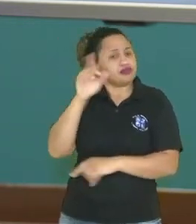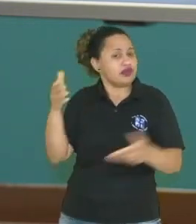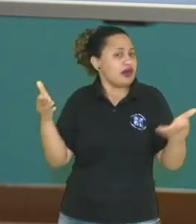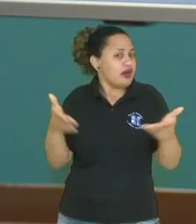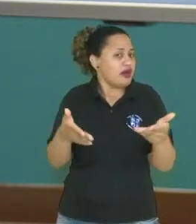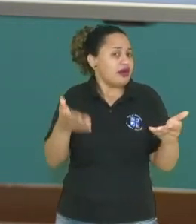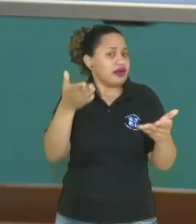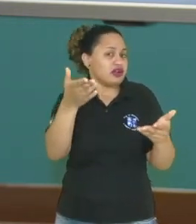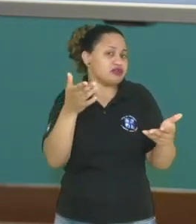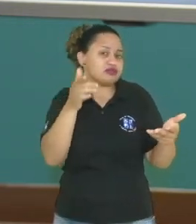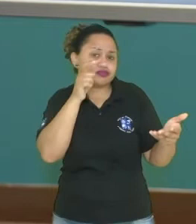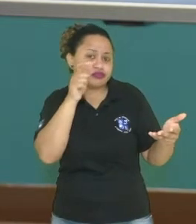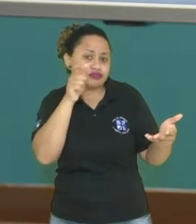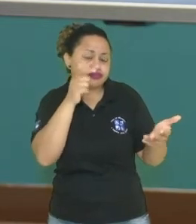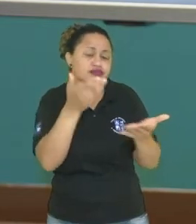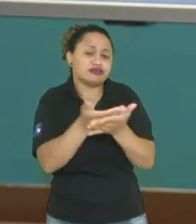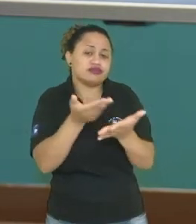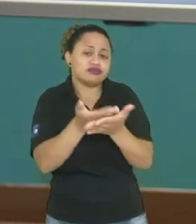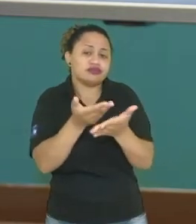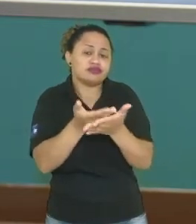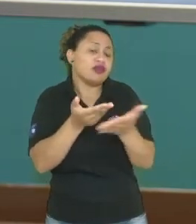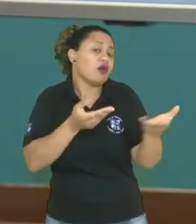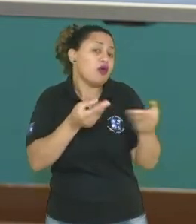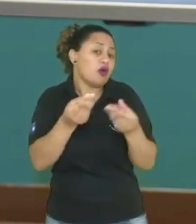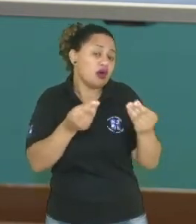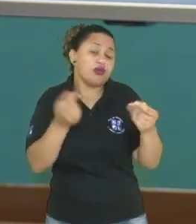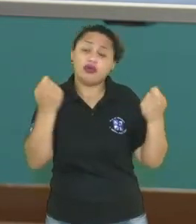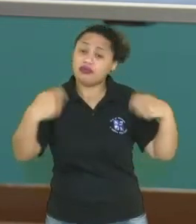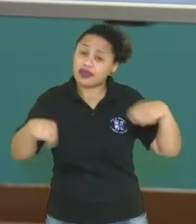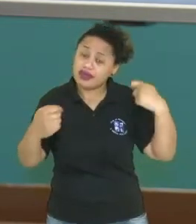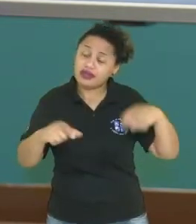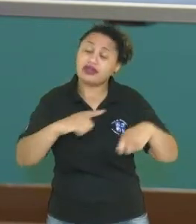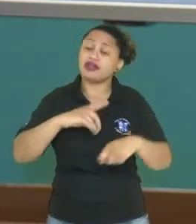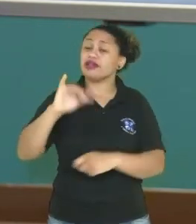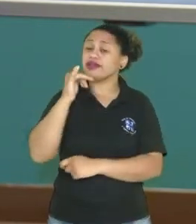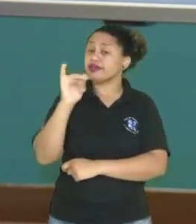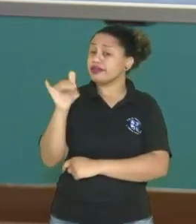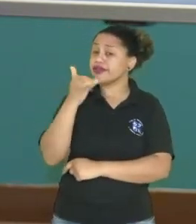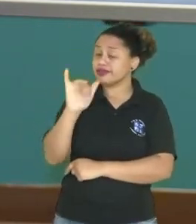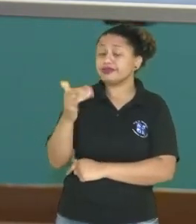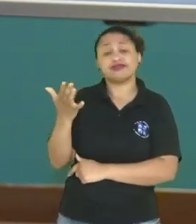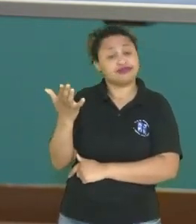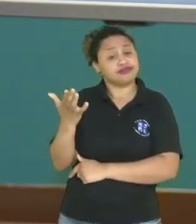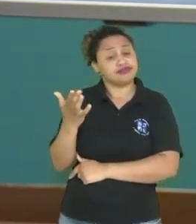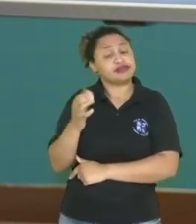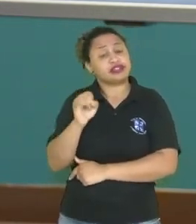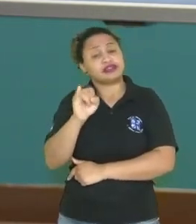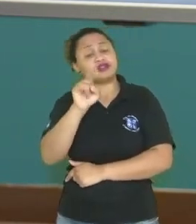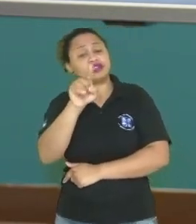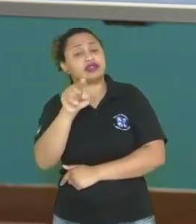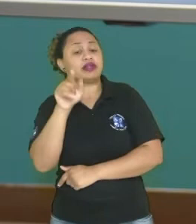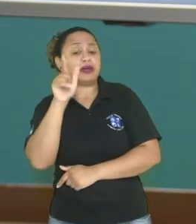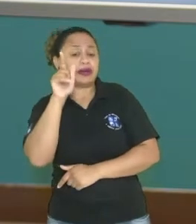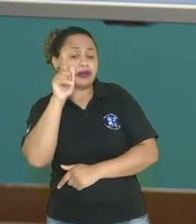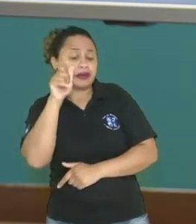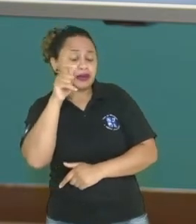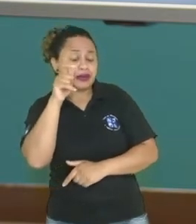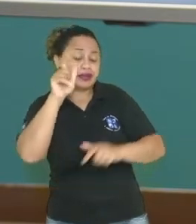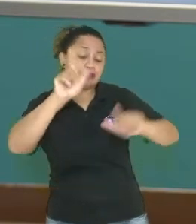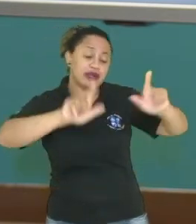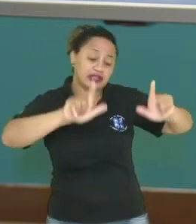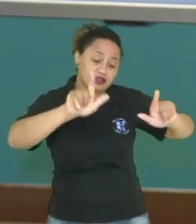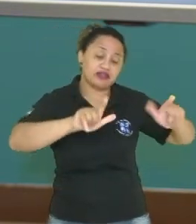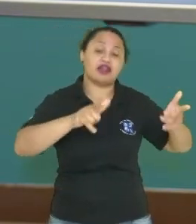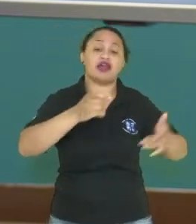você estar participando, né, dessa aula, você está usando energia elétrica, se você estiver aí na TV, né,